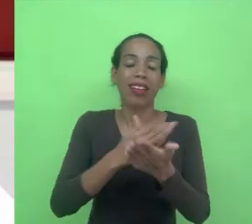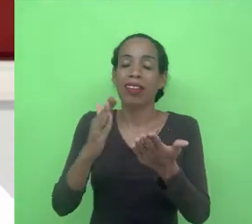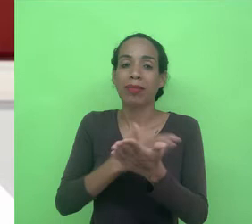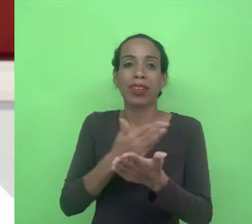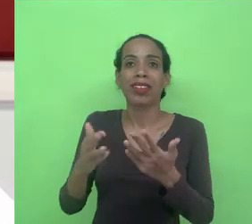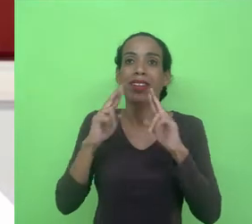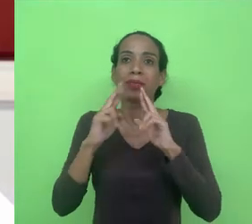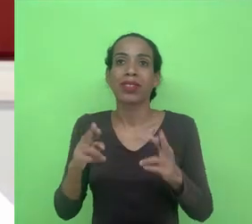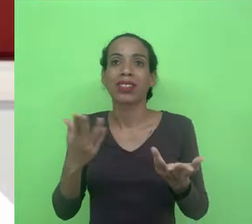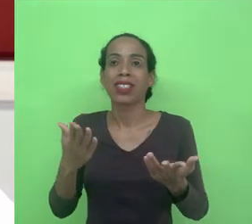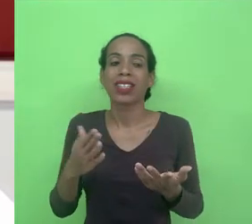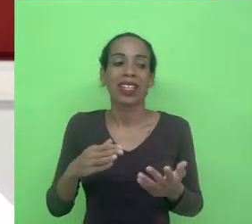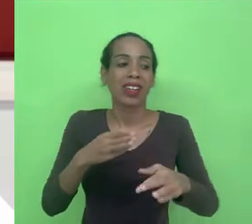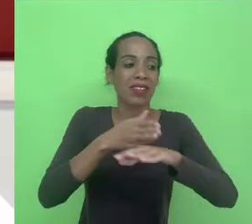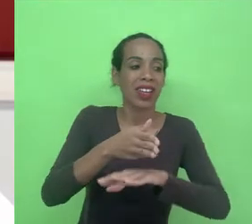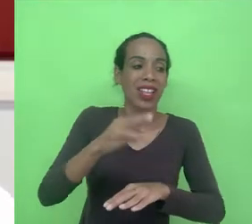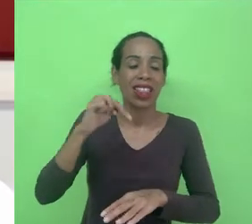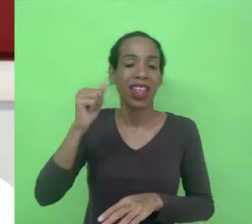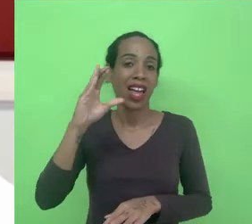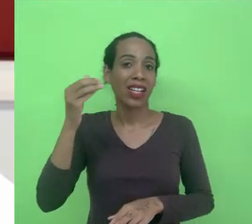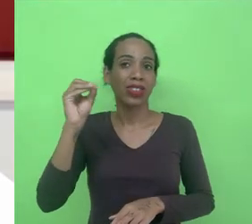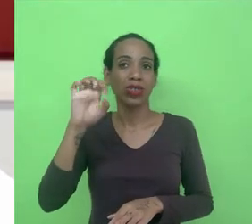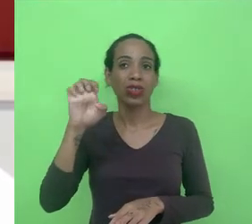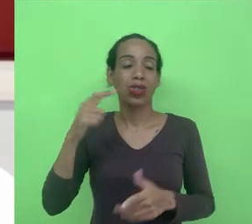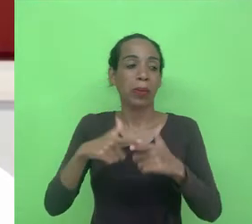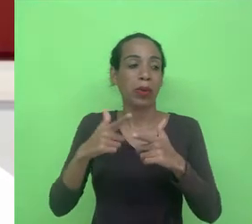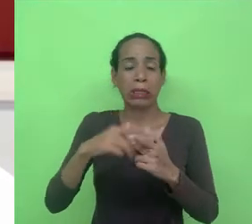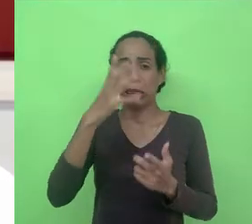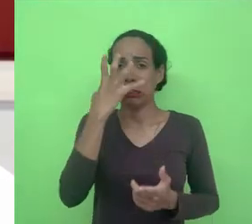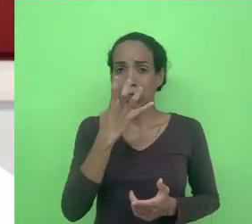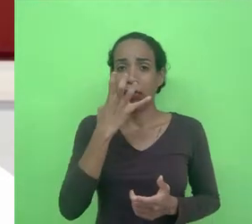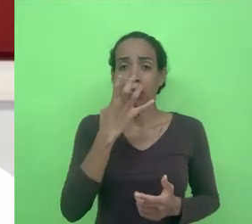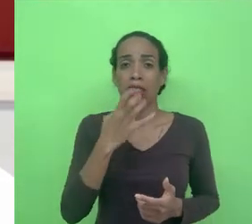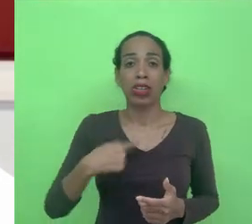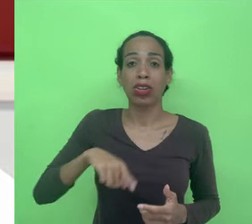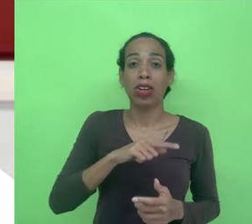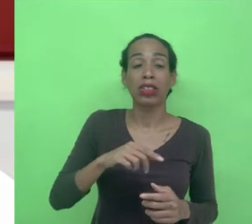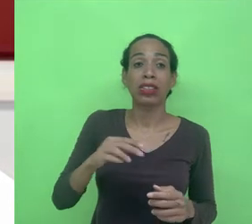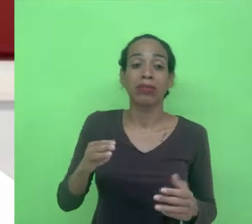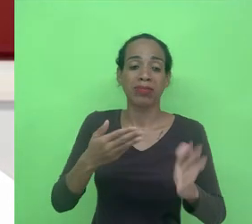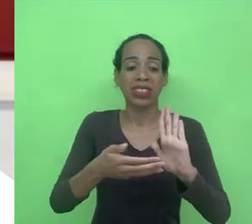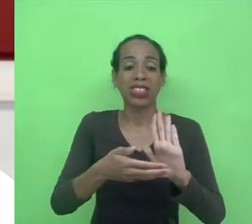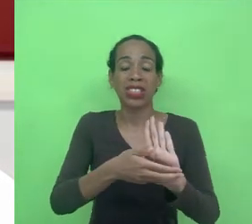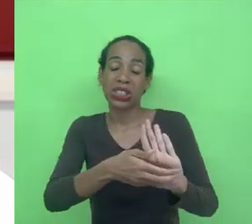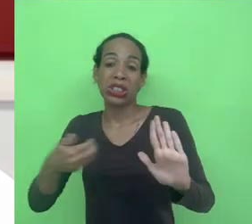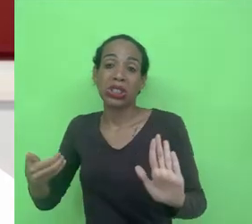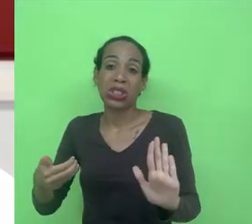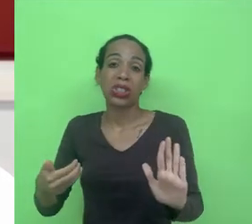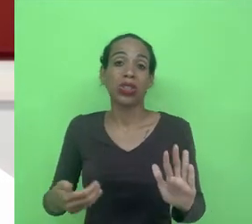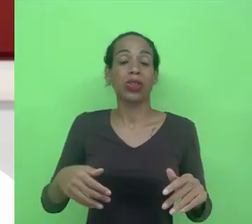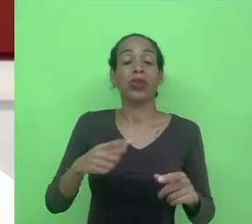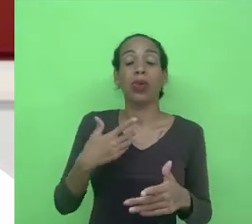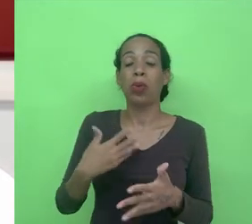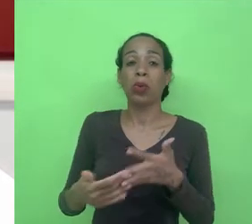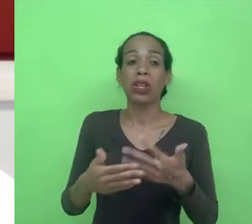parque para a relação entre nações para um problema tão sério que a gente acaba excluindo mais uma vez aqueles que deveriam ser